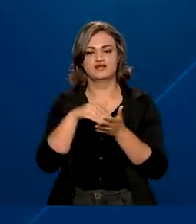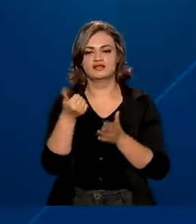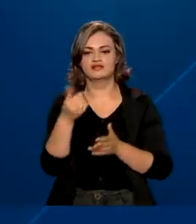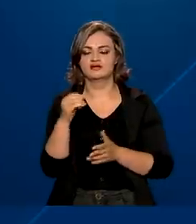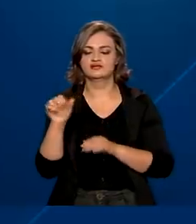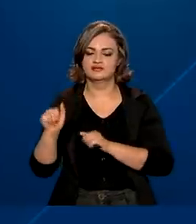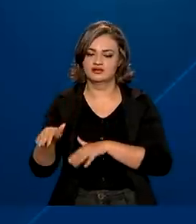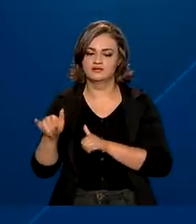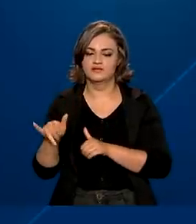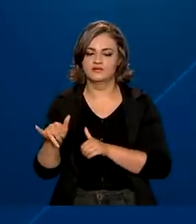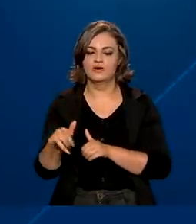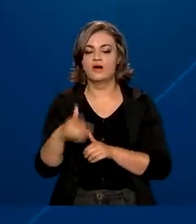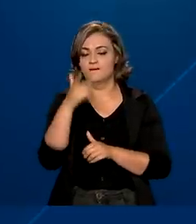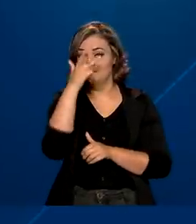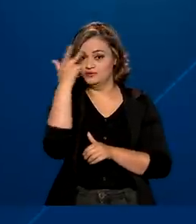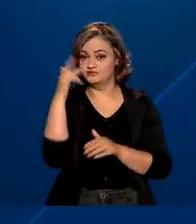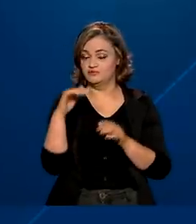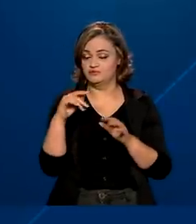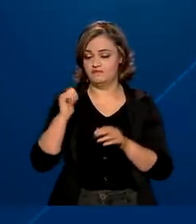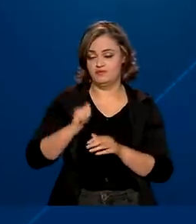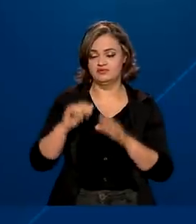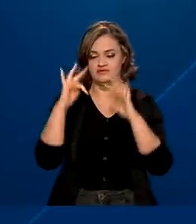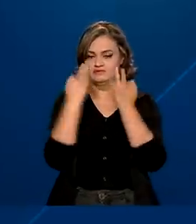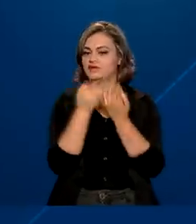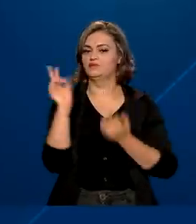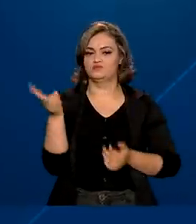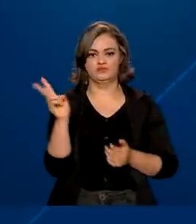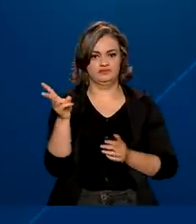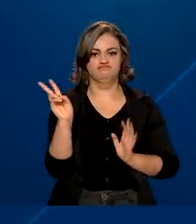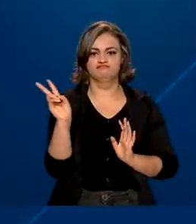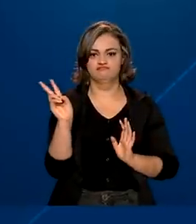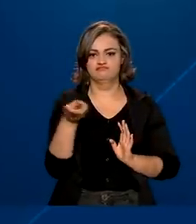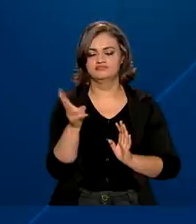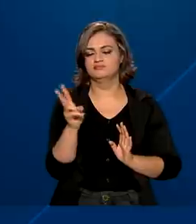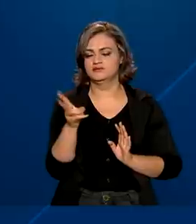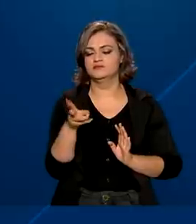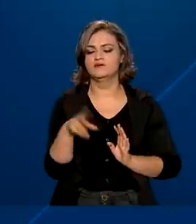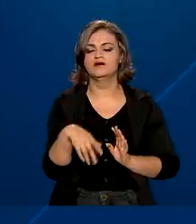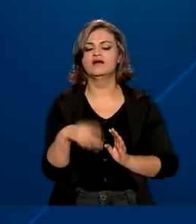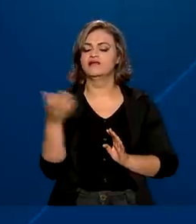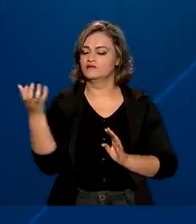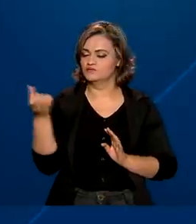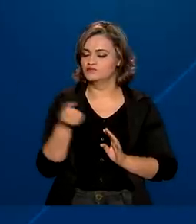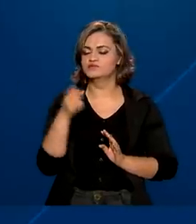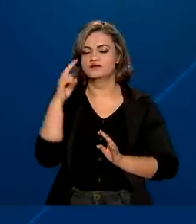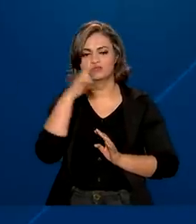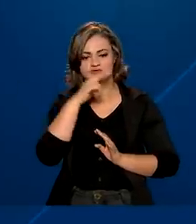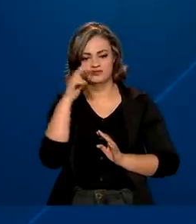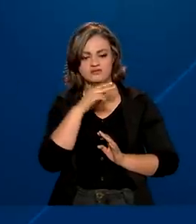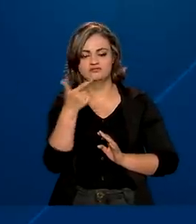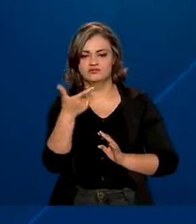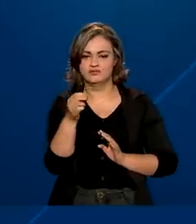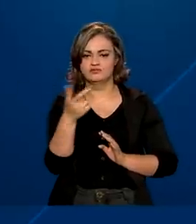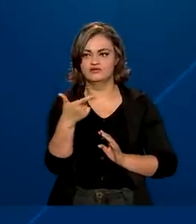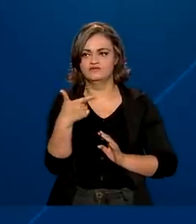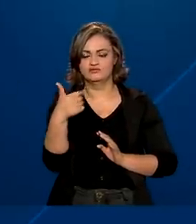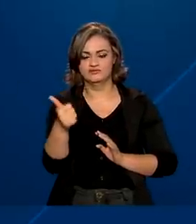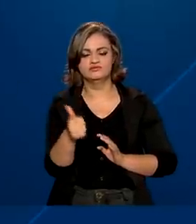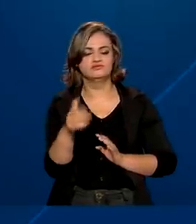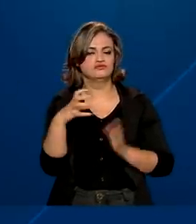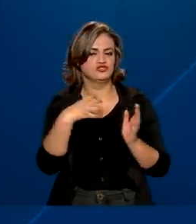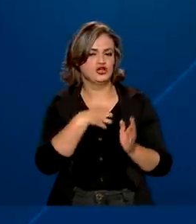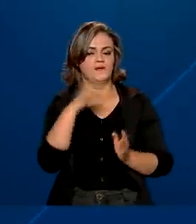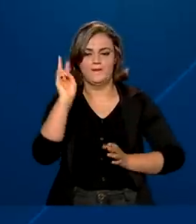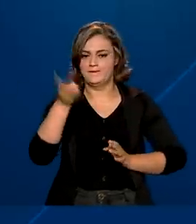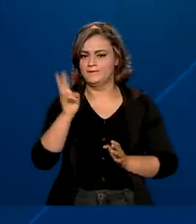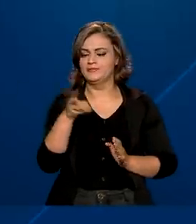Nada muda para os beneficiários do Bolsa Família. Eles continuam a receber o auxílio emergencial 2021 da mesma